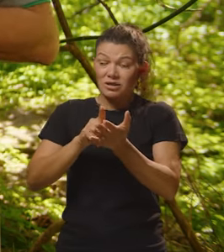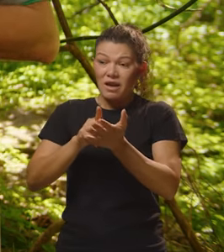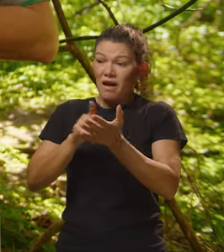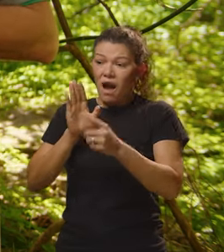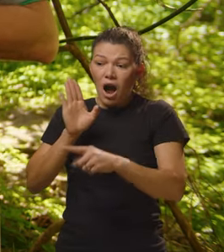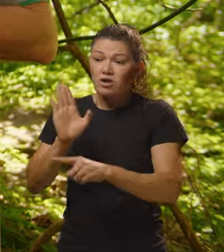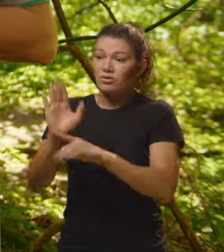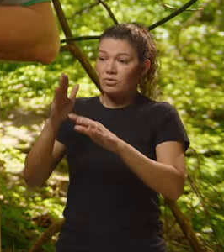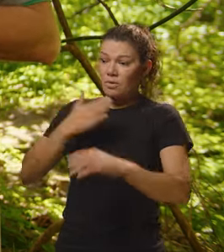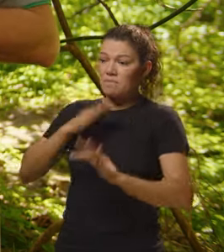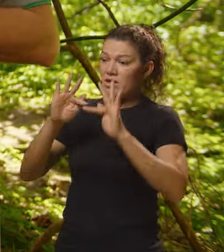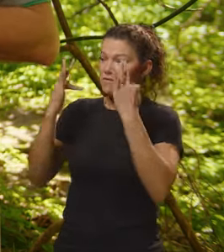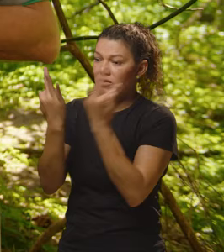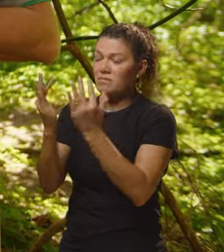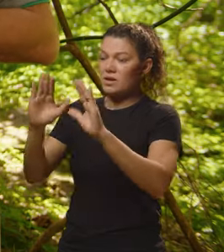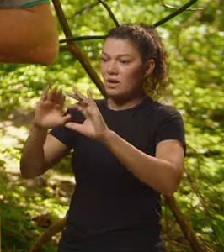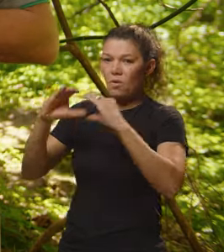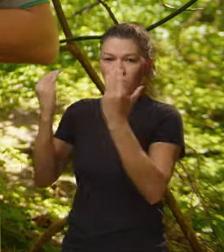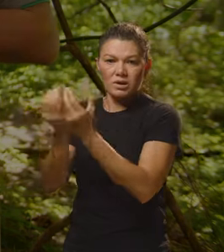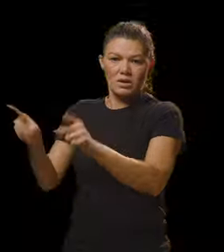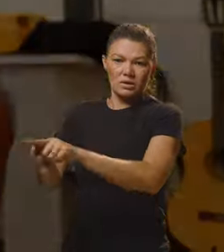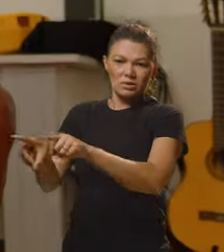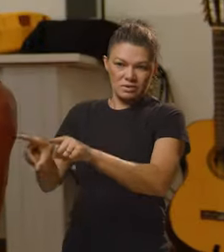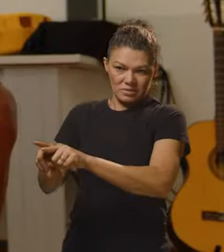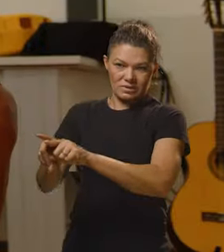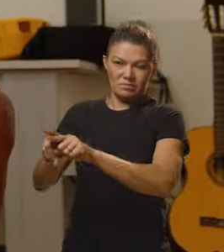muito para mim, para a minha família e para a minha comunidade.